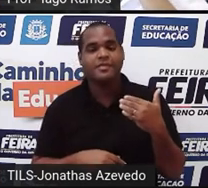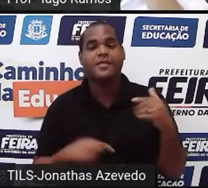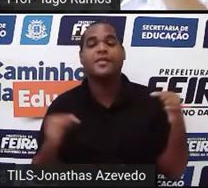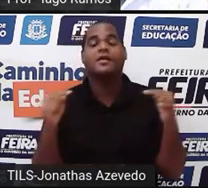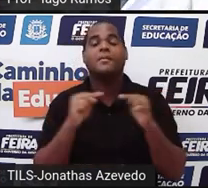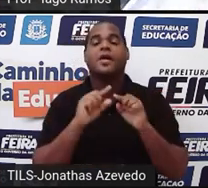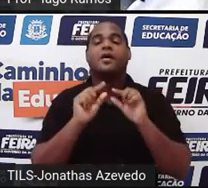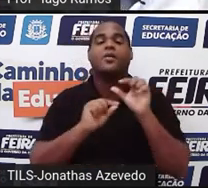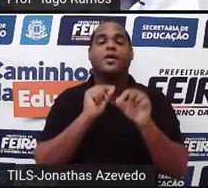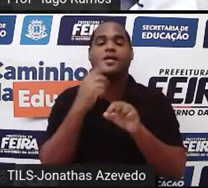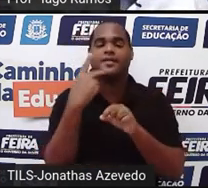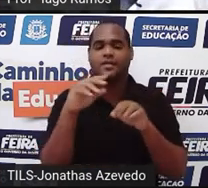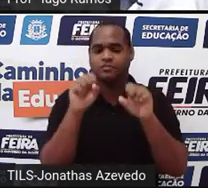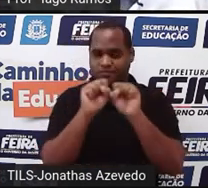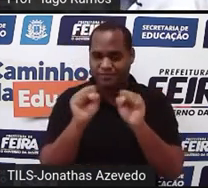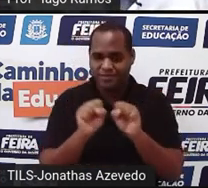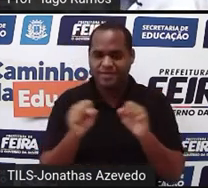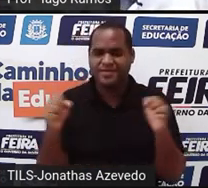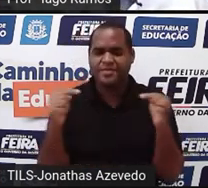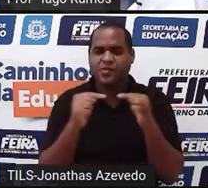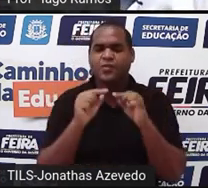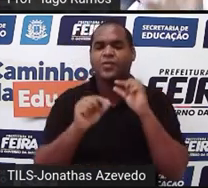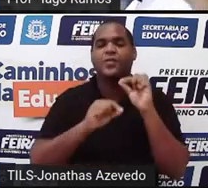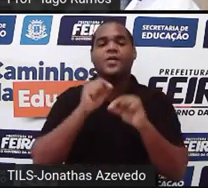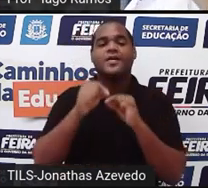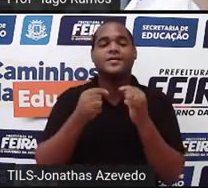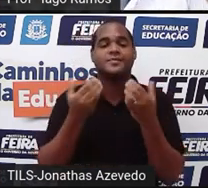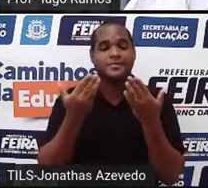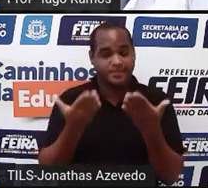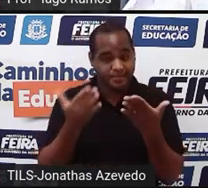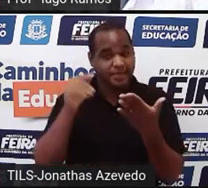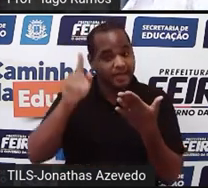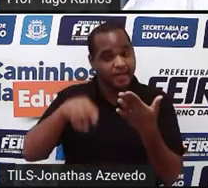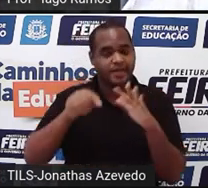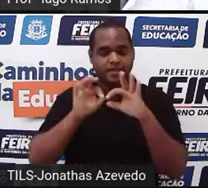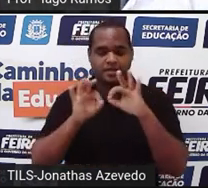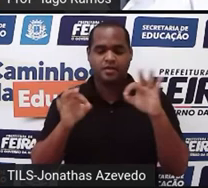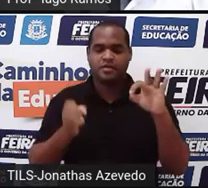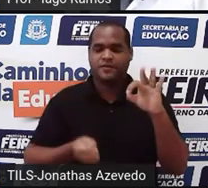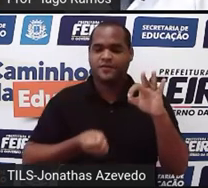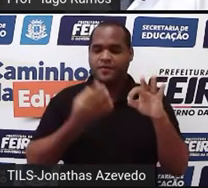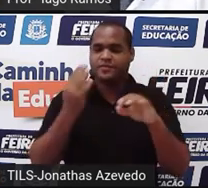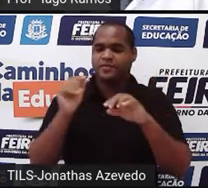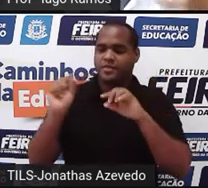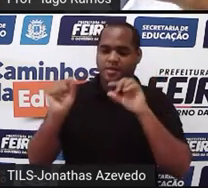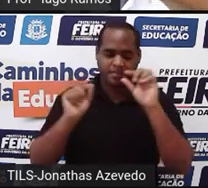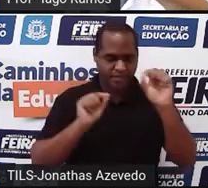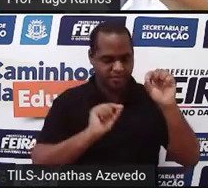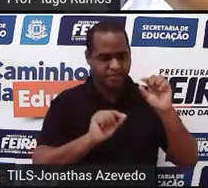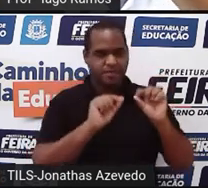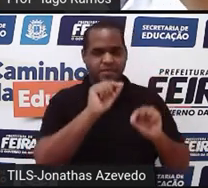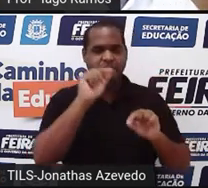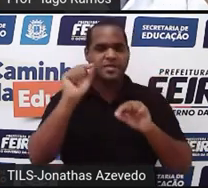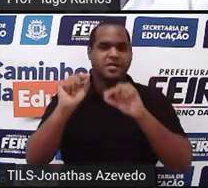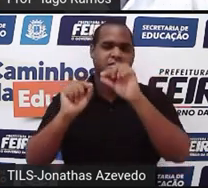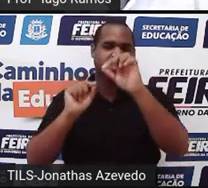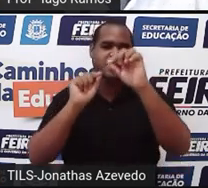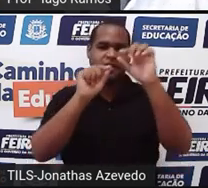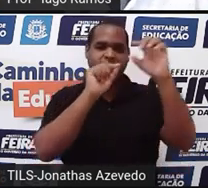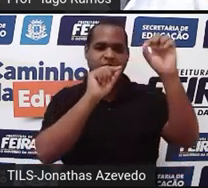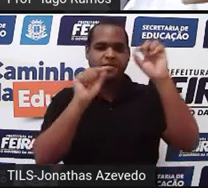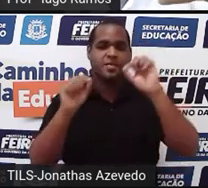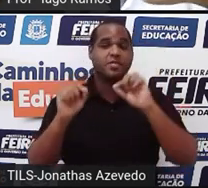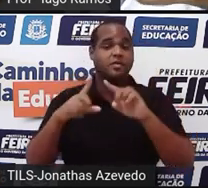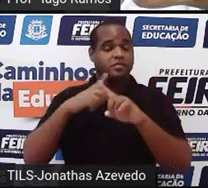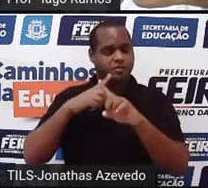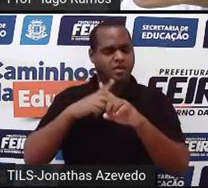para o sistema significa o quê? A reta tem infinitos pontos. Então, os infinitos pontos da reta